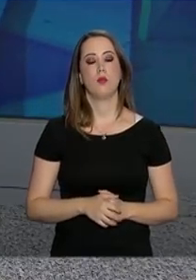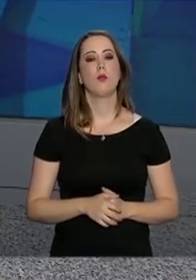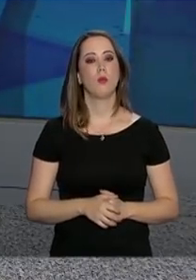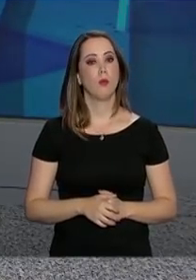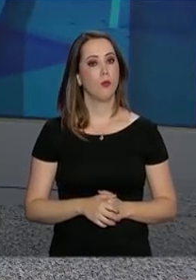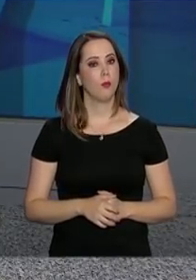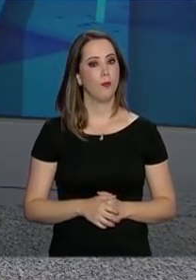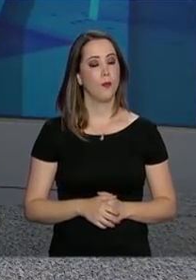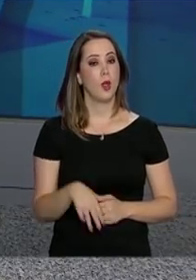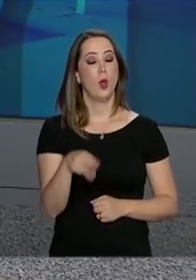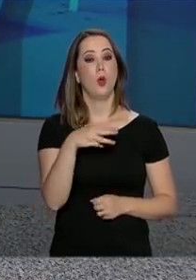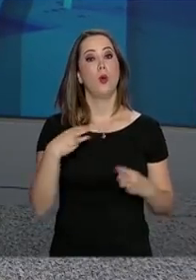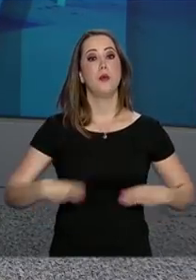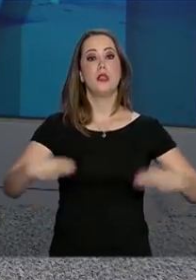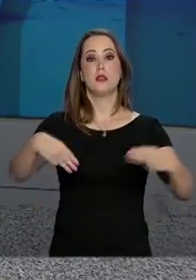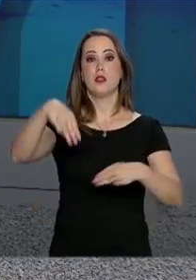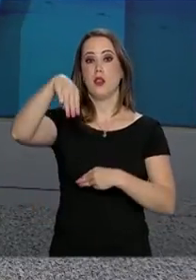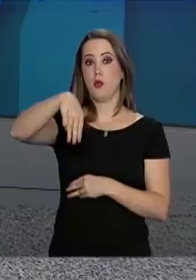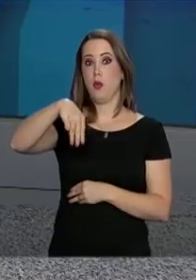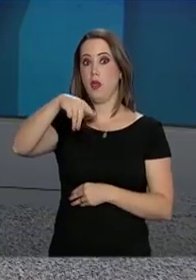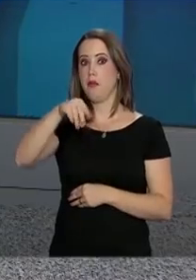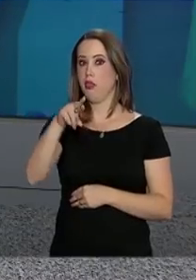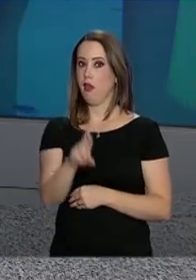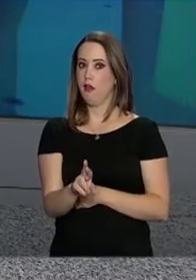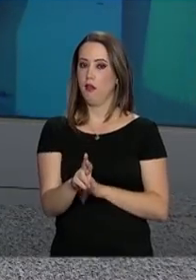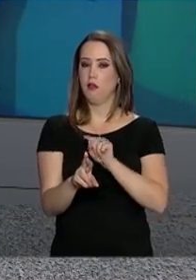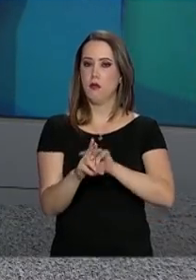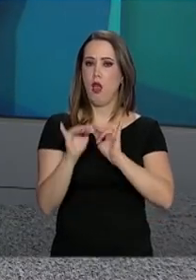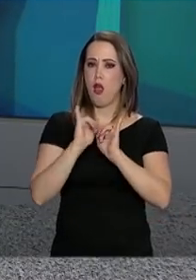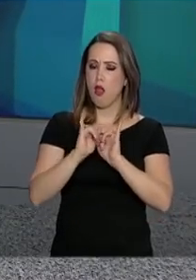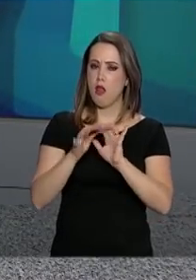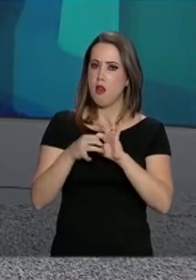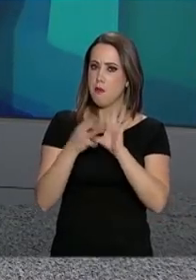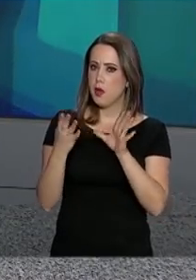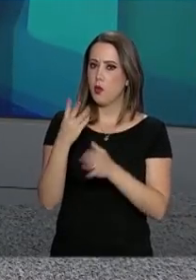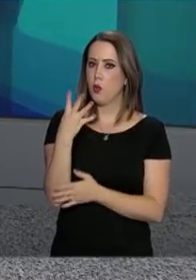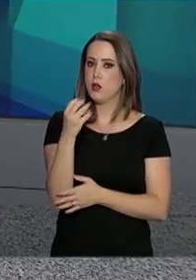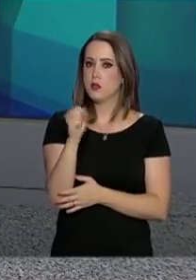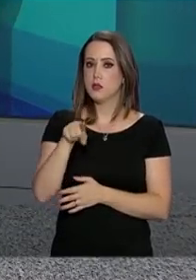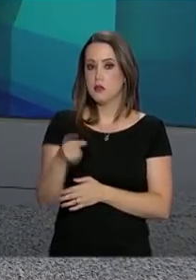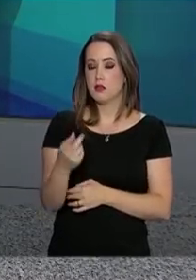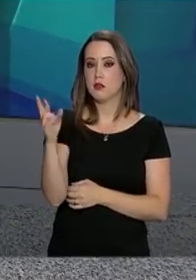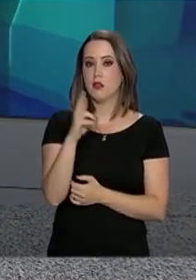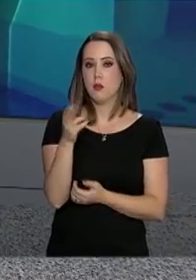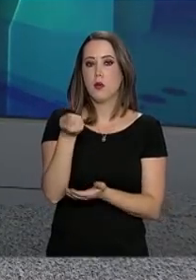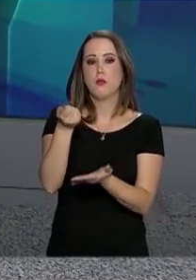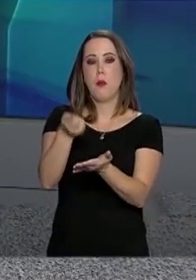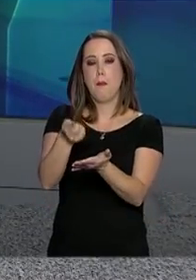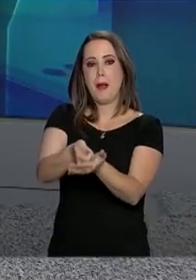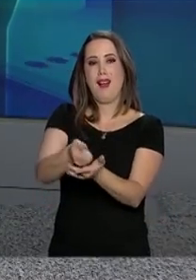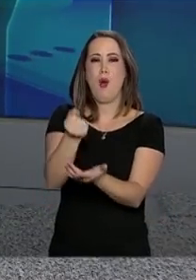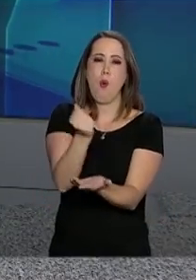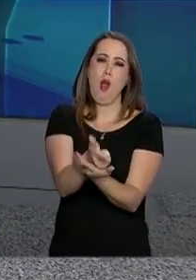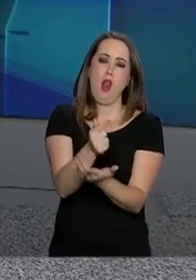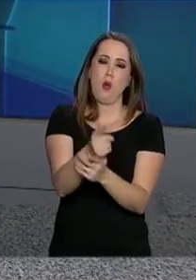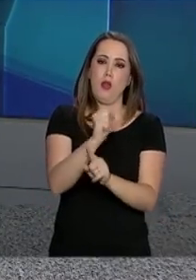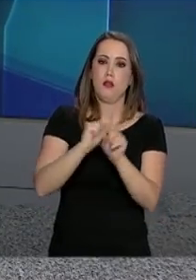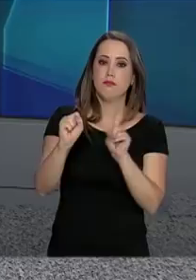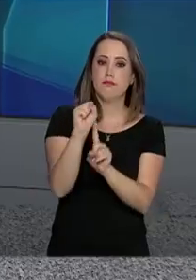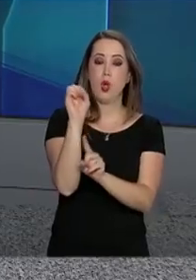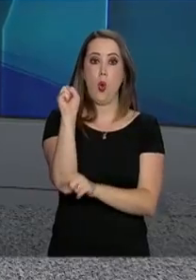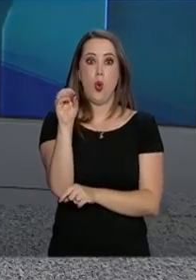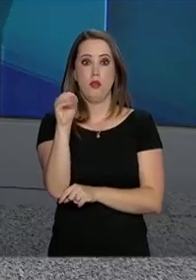Desenvolvimento Regional autorizou o repasse de R$ 480 mil para garantir o aluguel social a